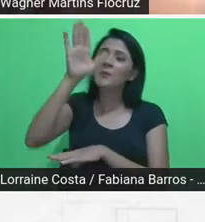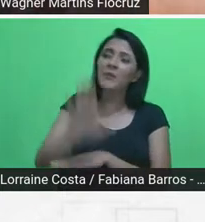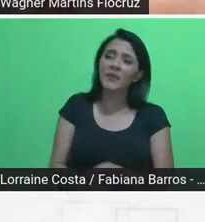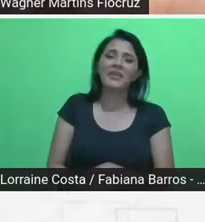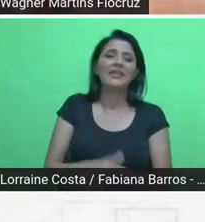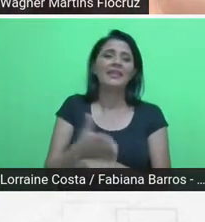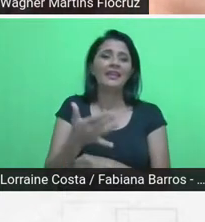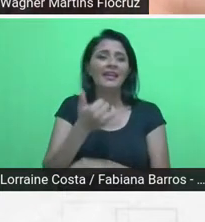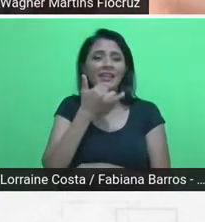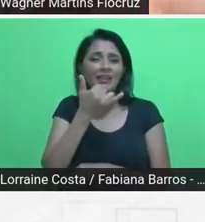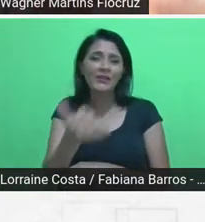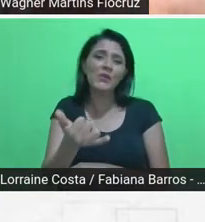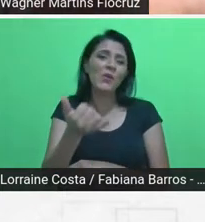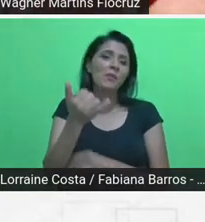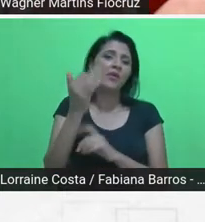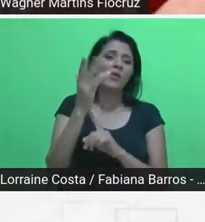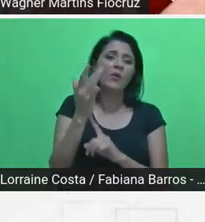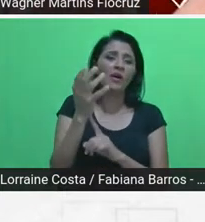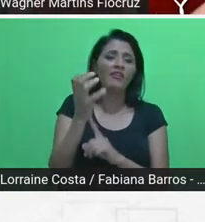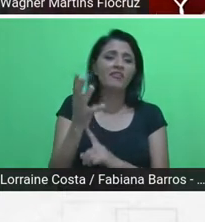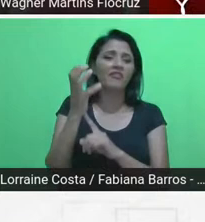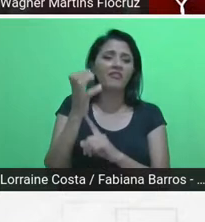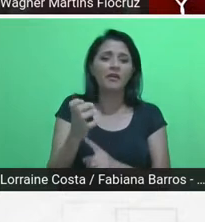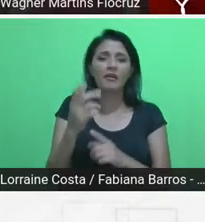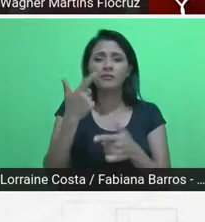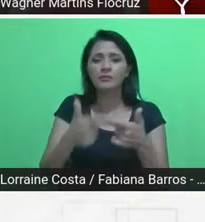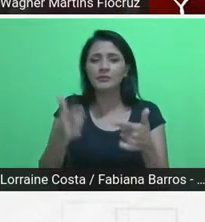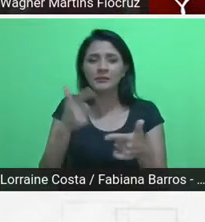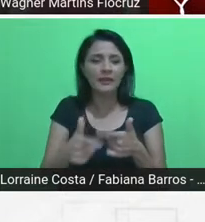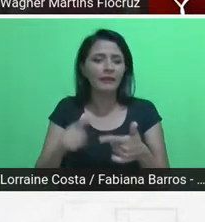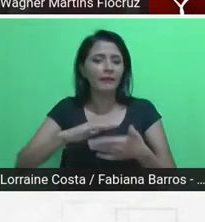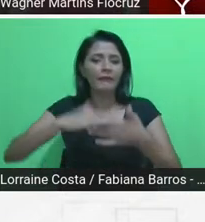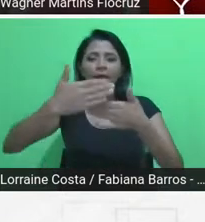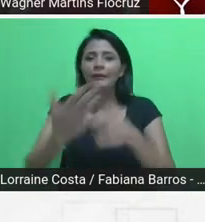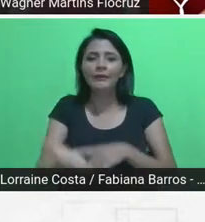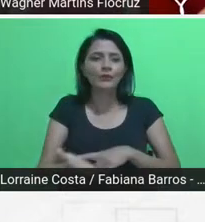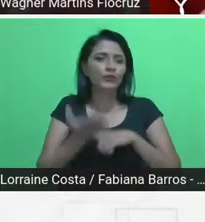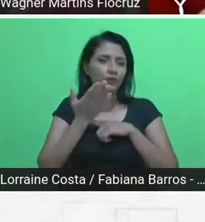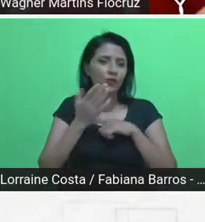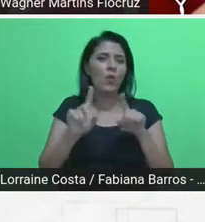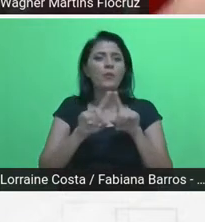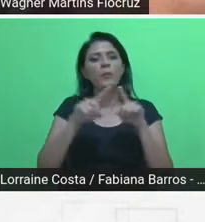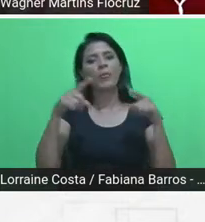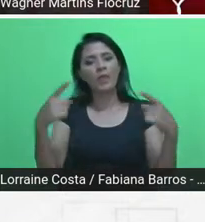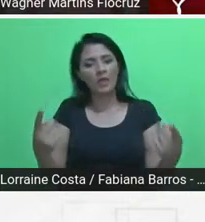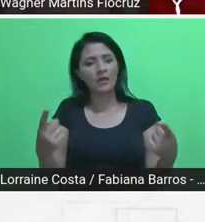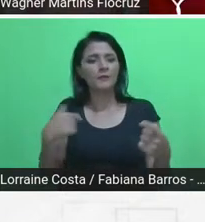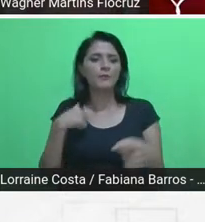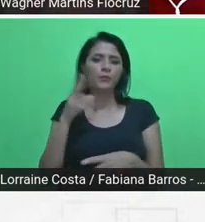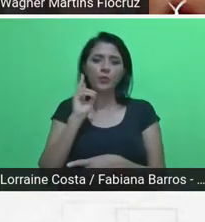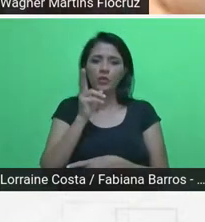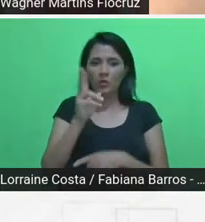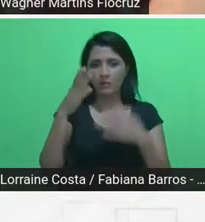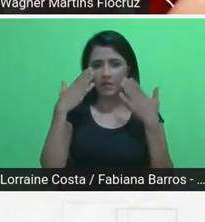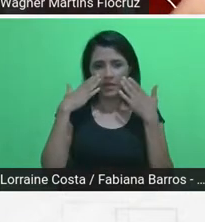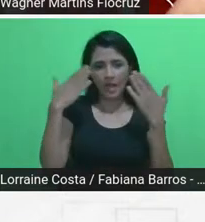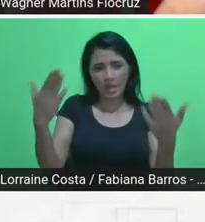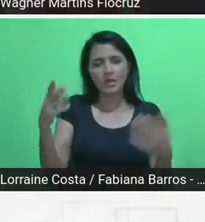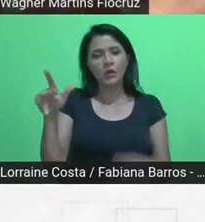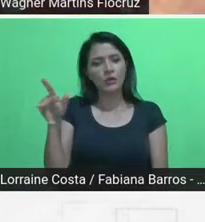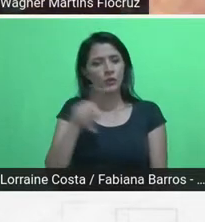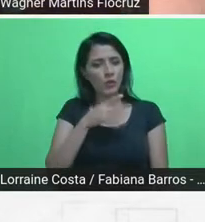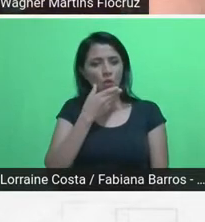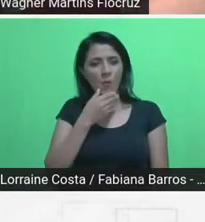O Wi-Fi deu problema e o computador também não contribuiu. Mas, continuando a apresentação do professor Wagner,